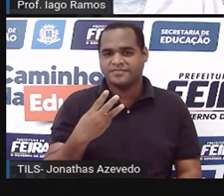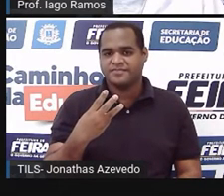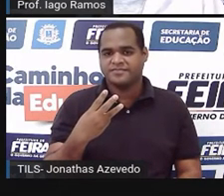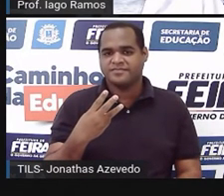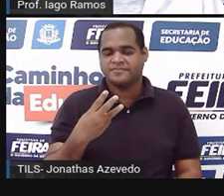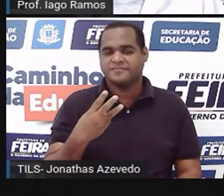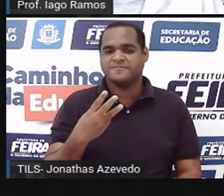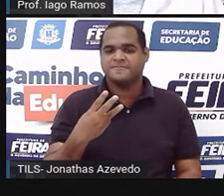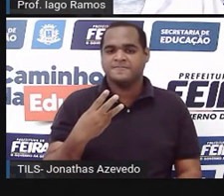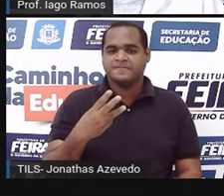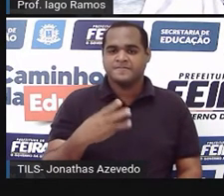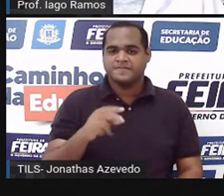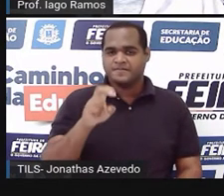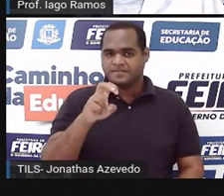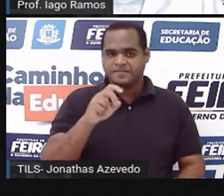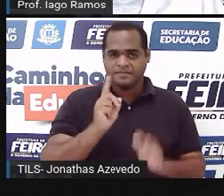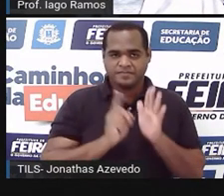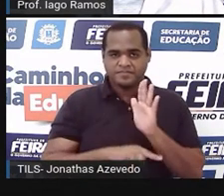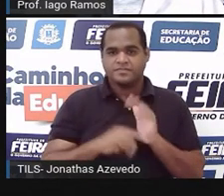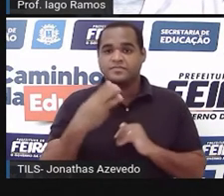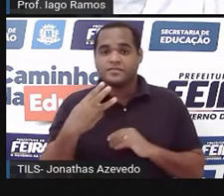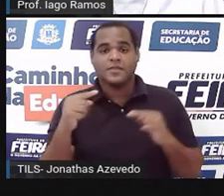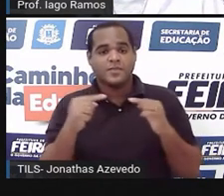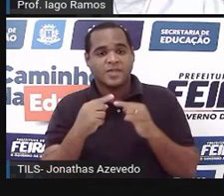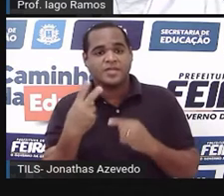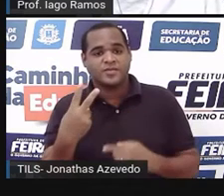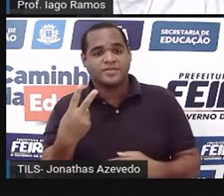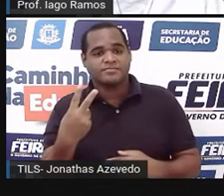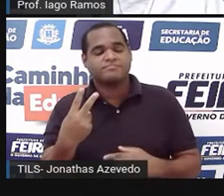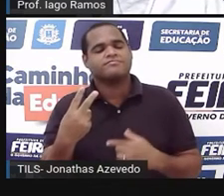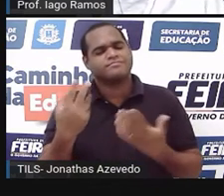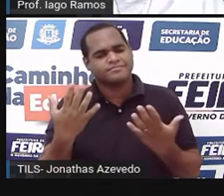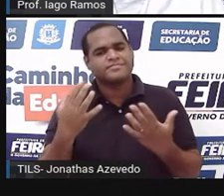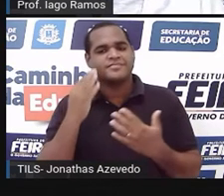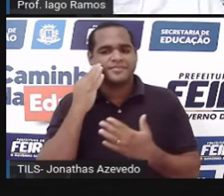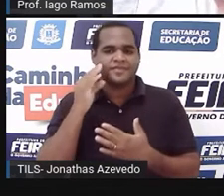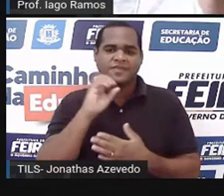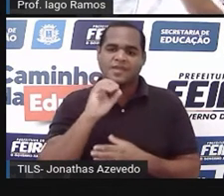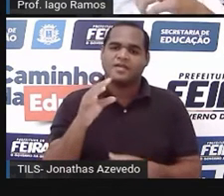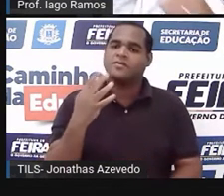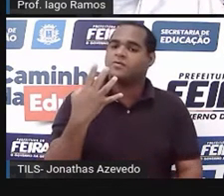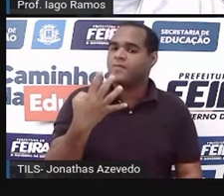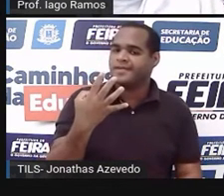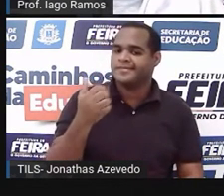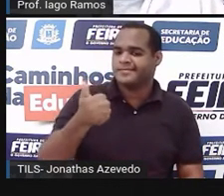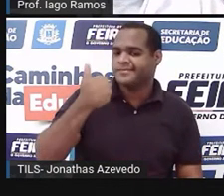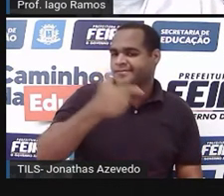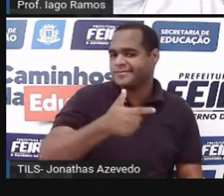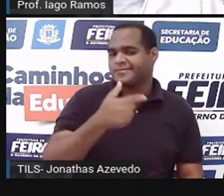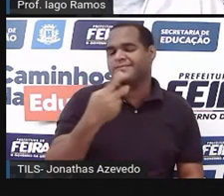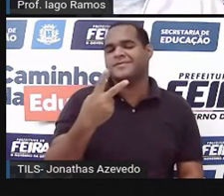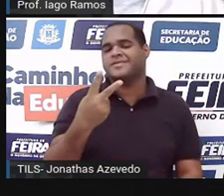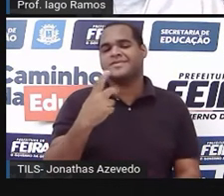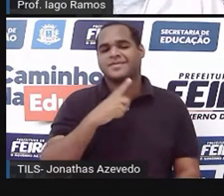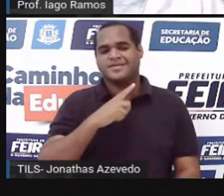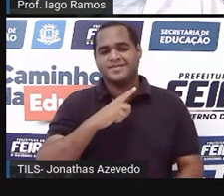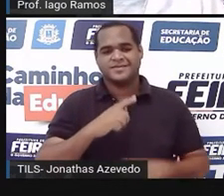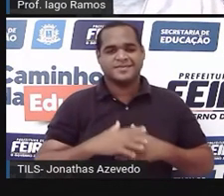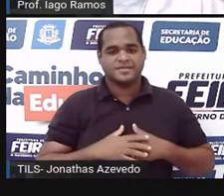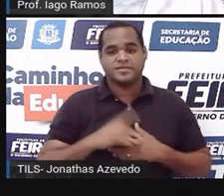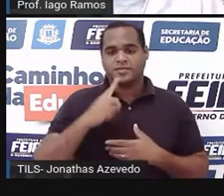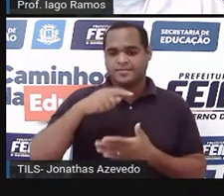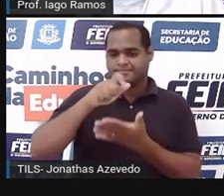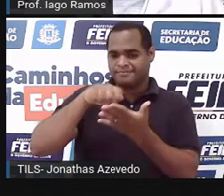A gente vai ver que é igual a 2. Claro que 4 é maior do que 2, como estou